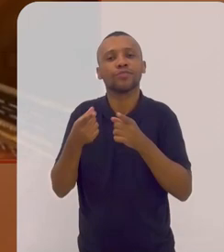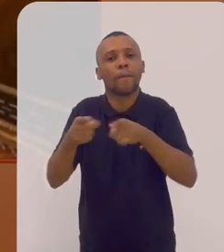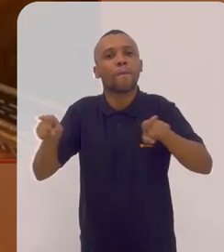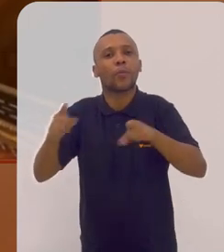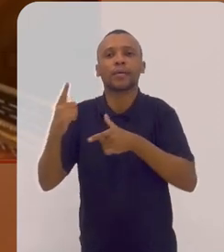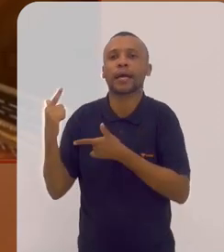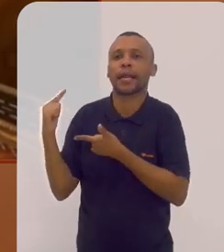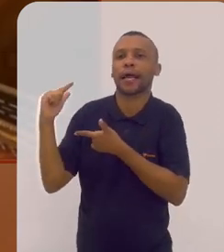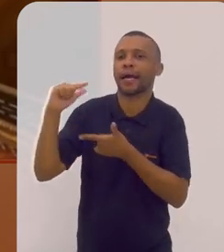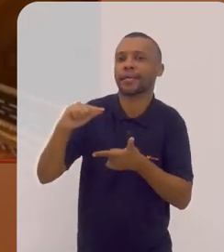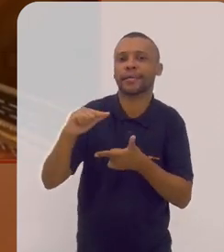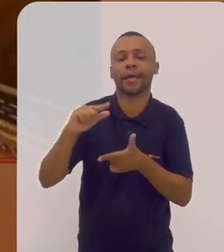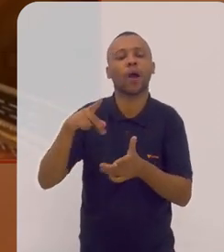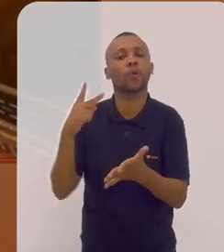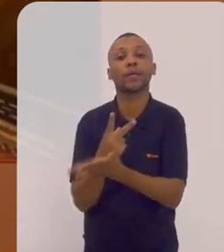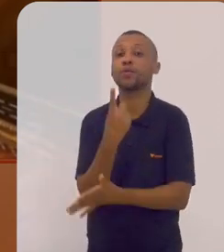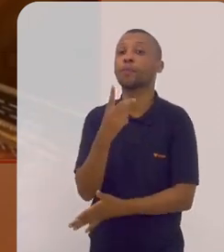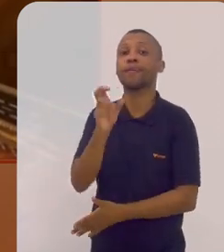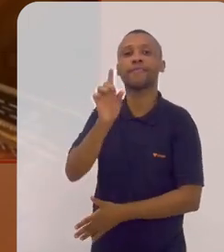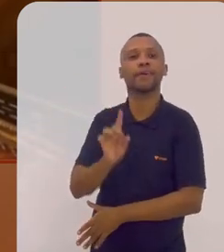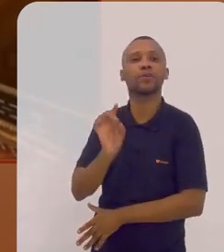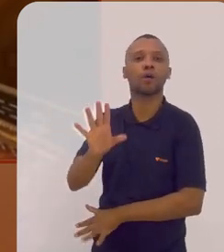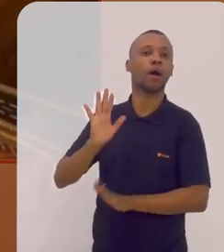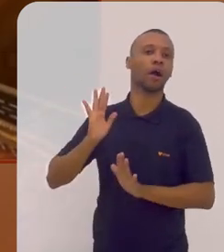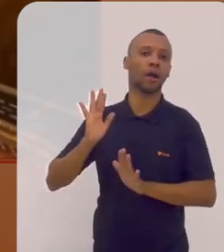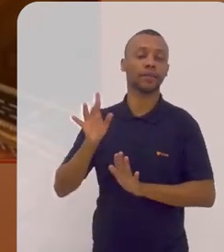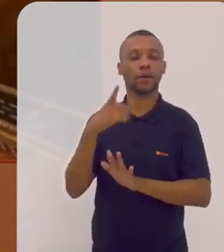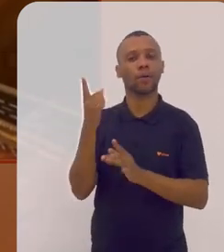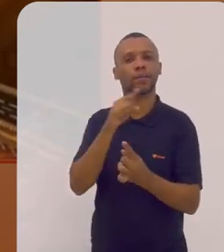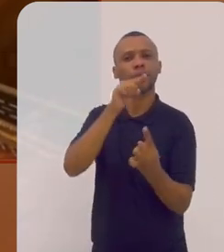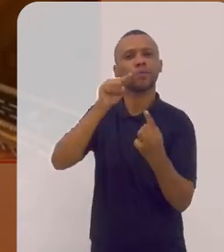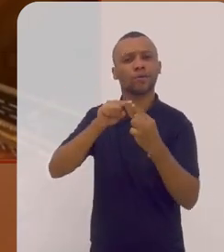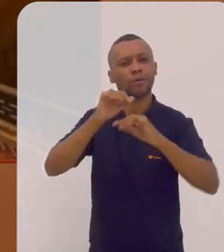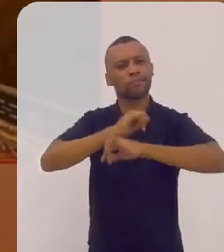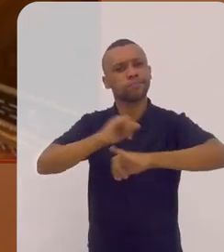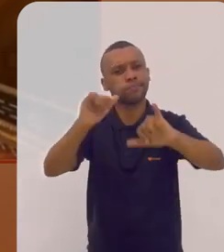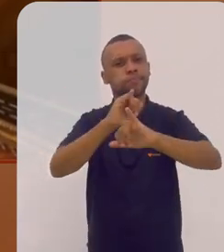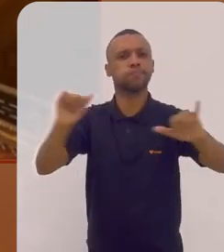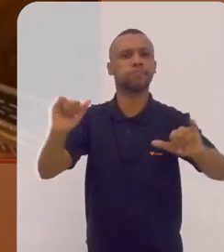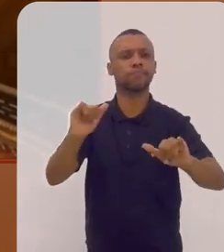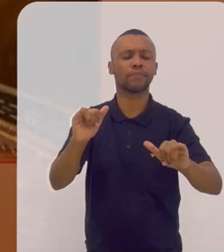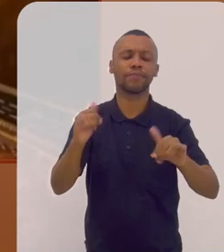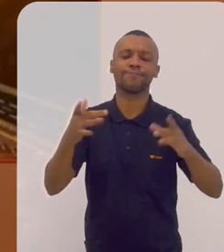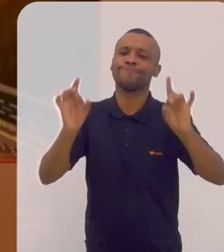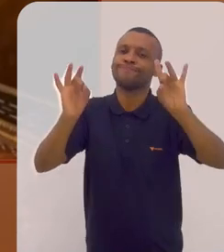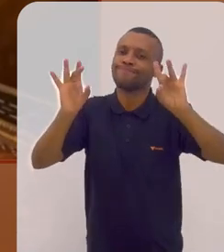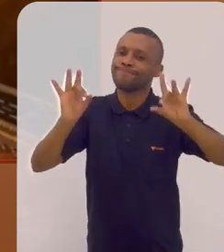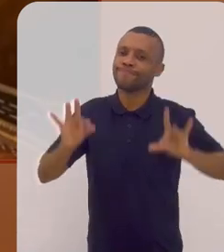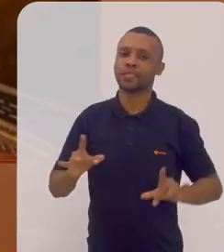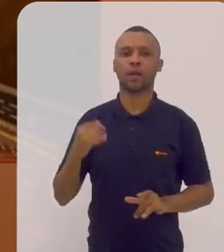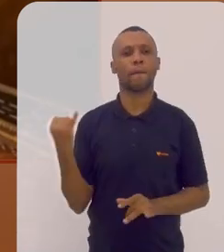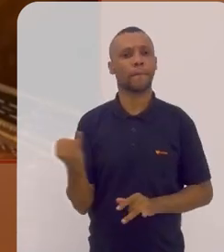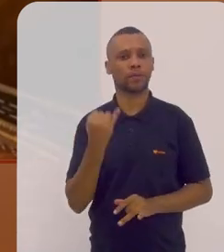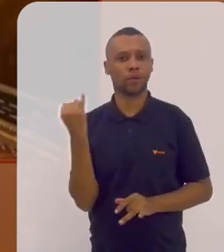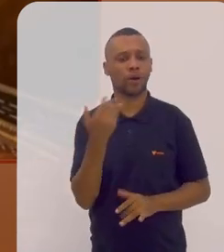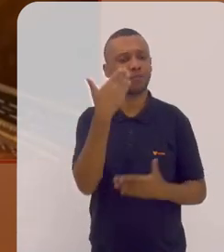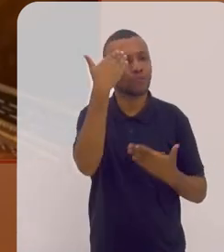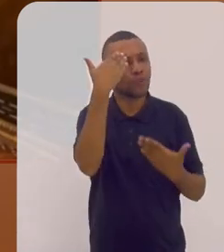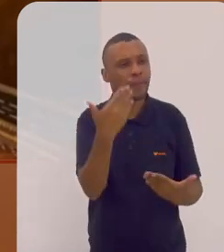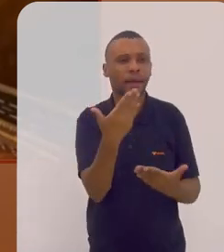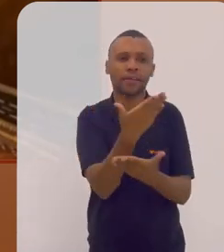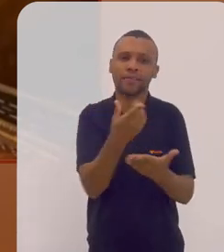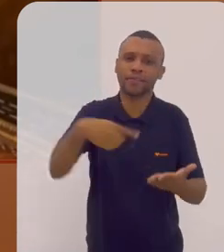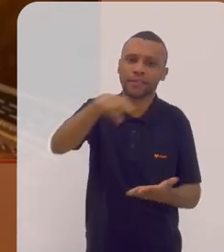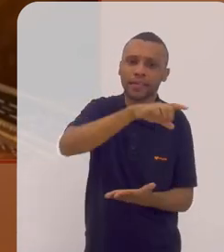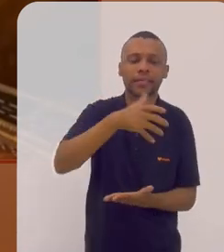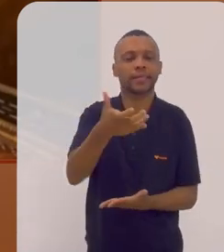acontece uma vez só e essa ampliação do alcance é muito preciosa para nós obrigado obrigado a vocês